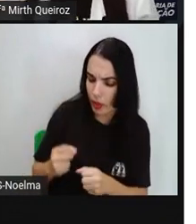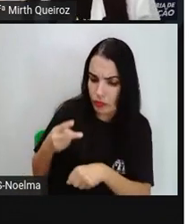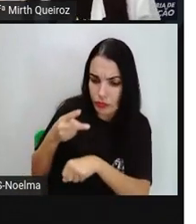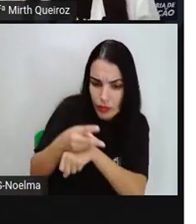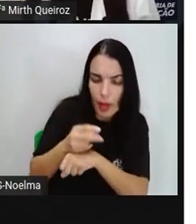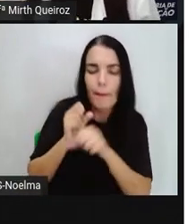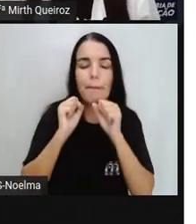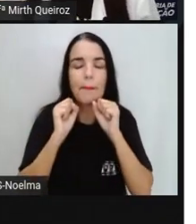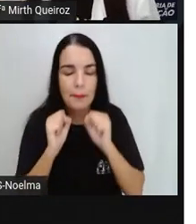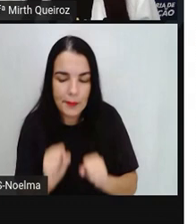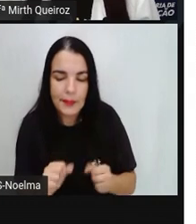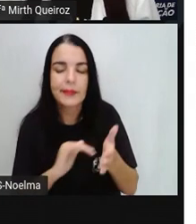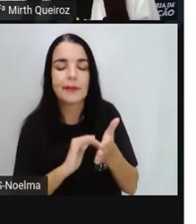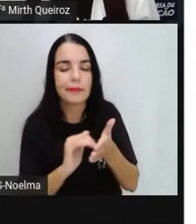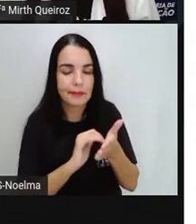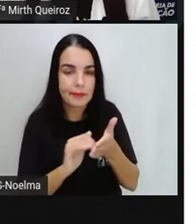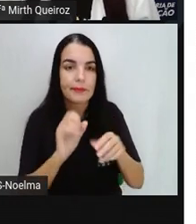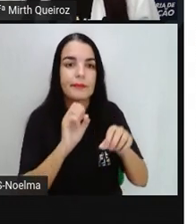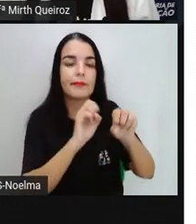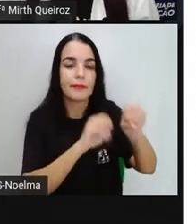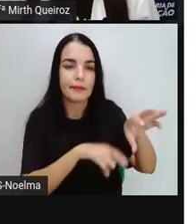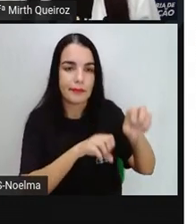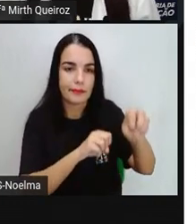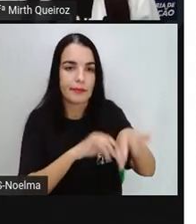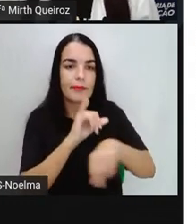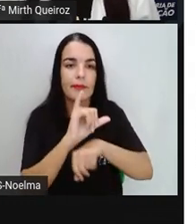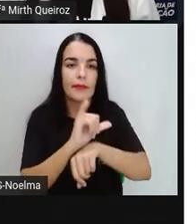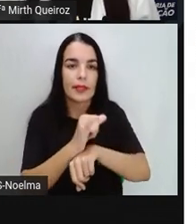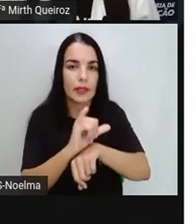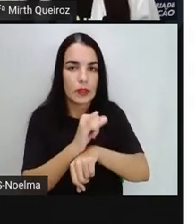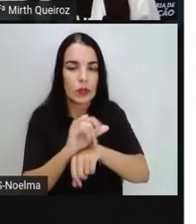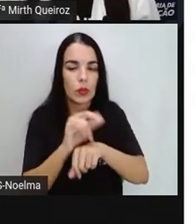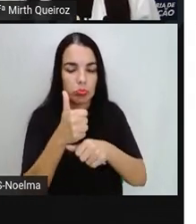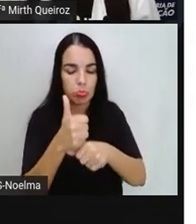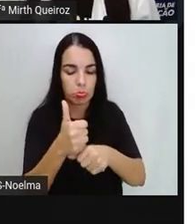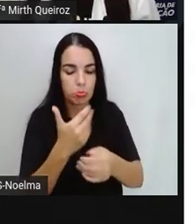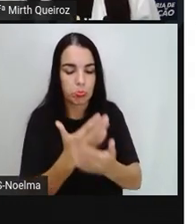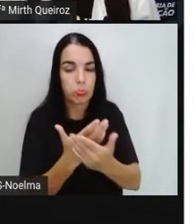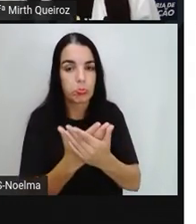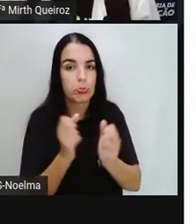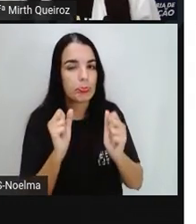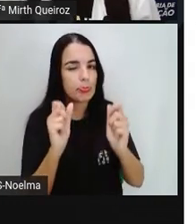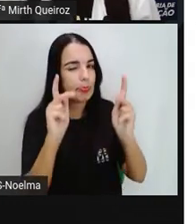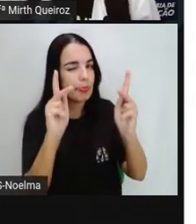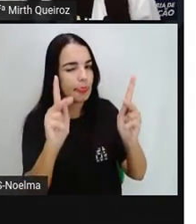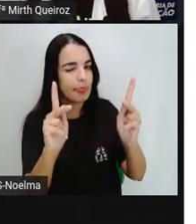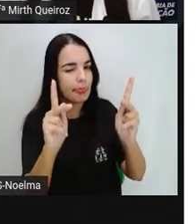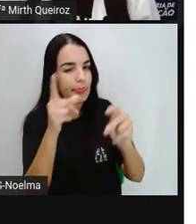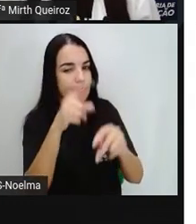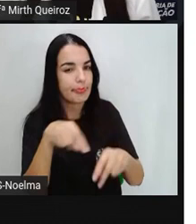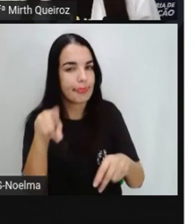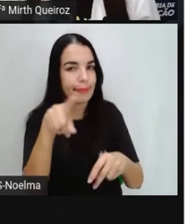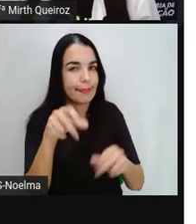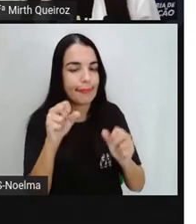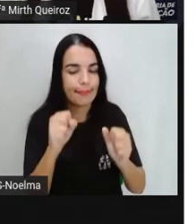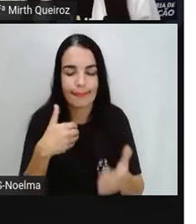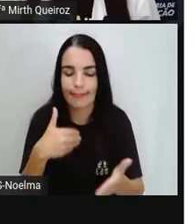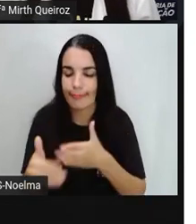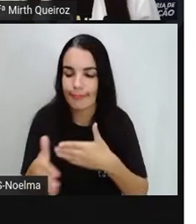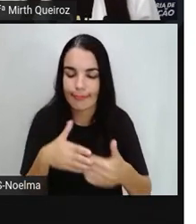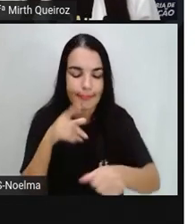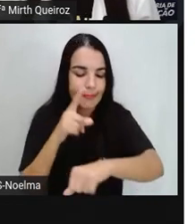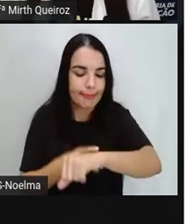ir lá no canal da Seduc de Feira de Santana no YouTube, que essas aulas estarão lá para quando